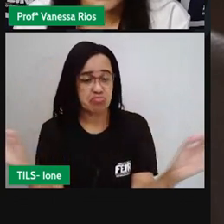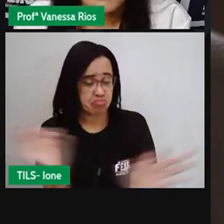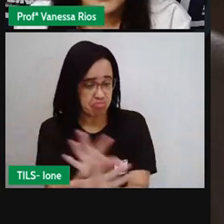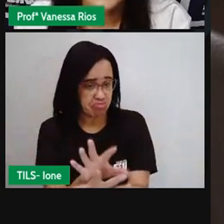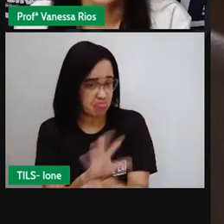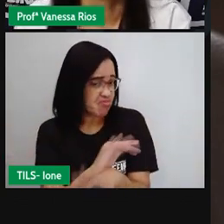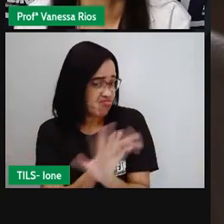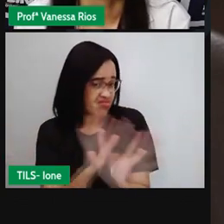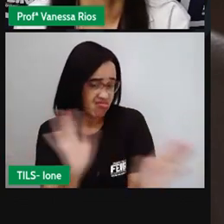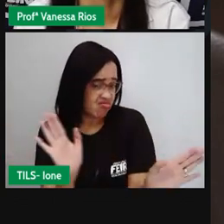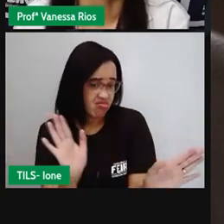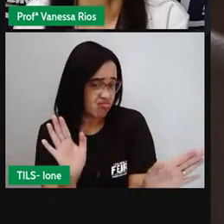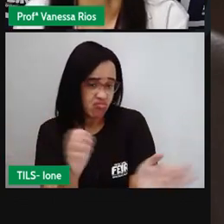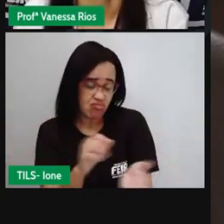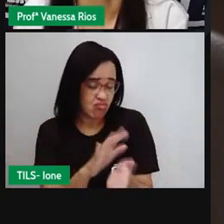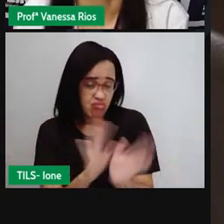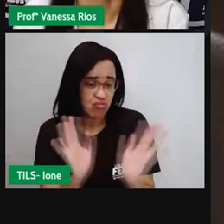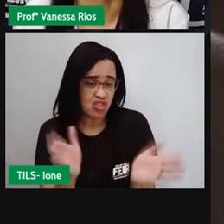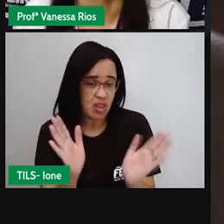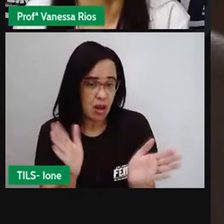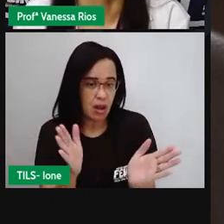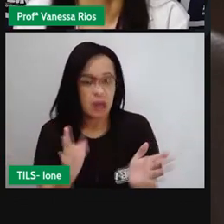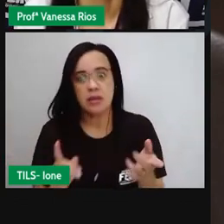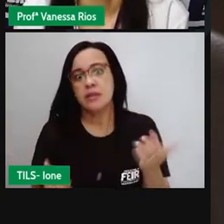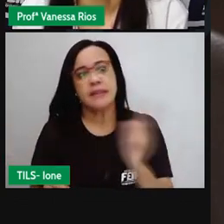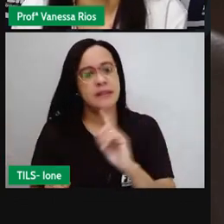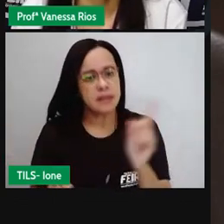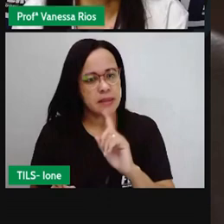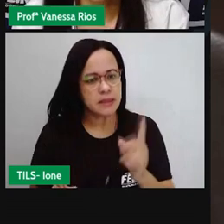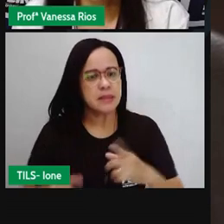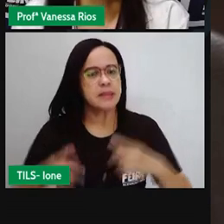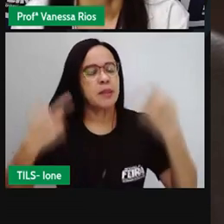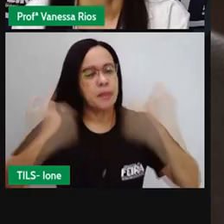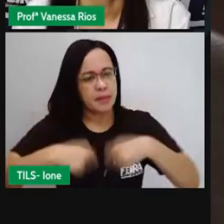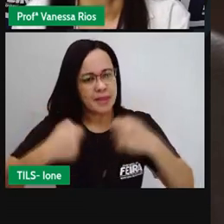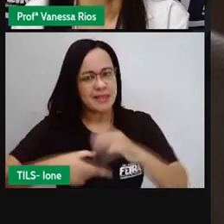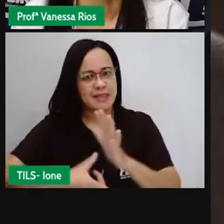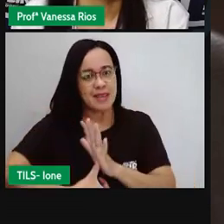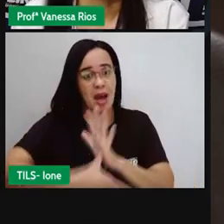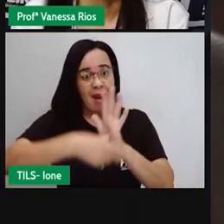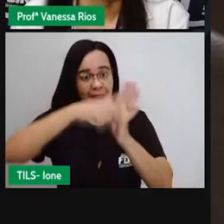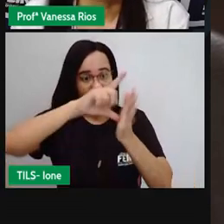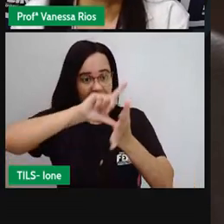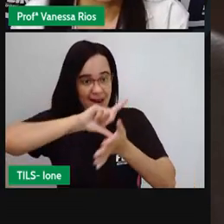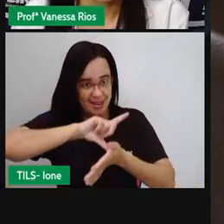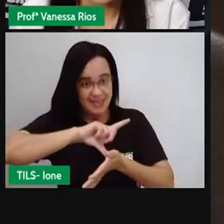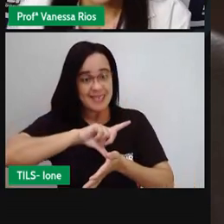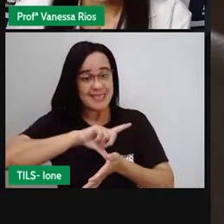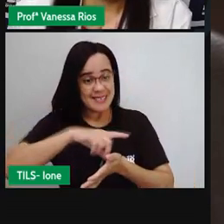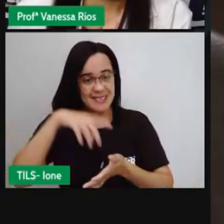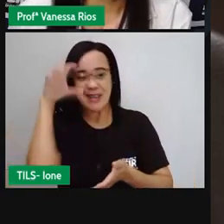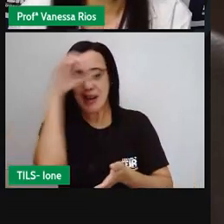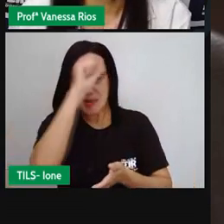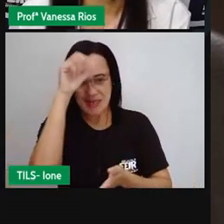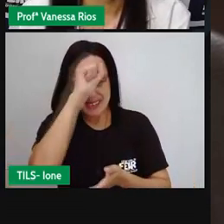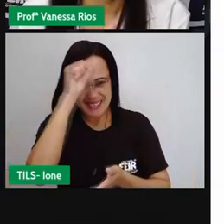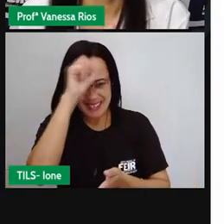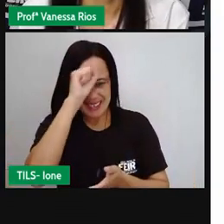prévios, conhecimentos de algo que você precisa aprender antes de manusear o aparelho.